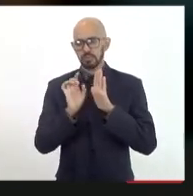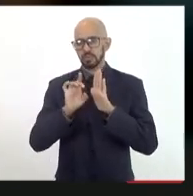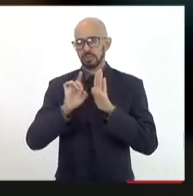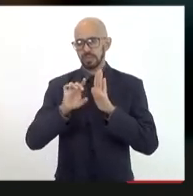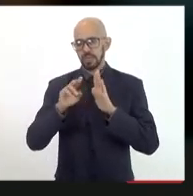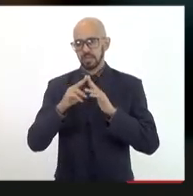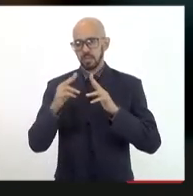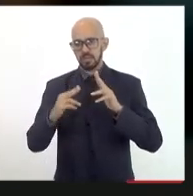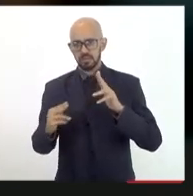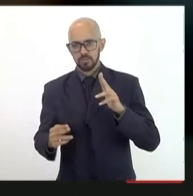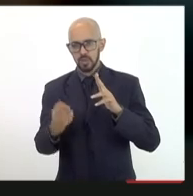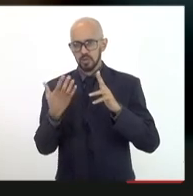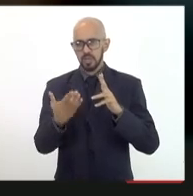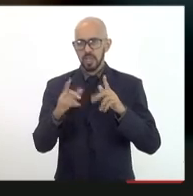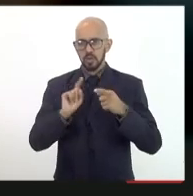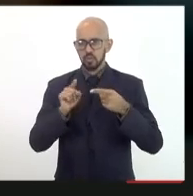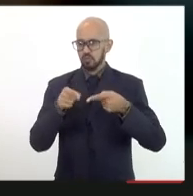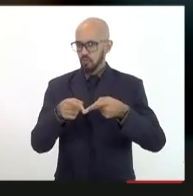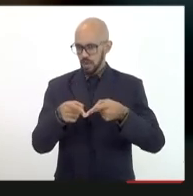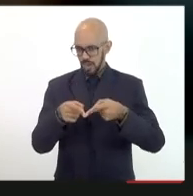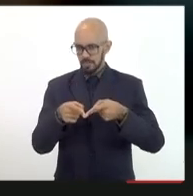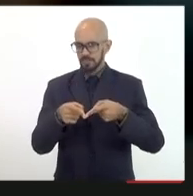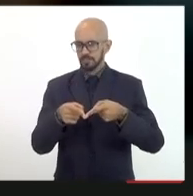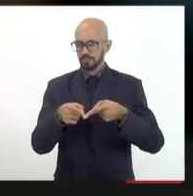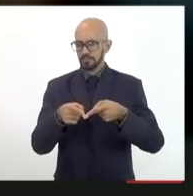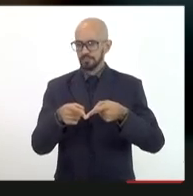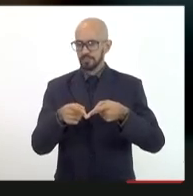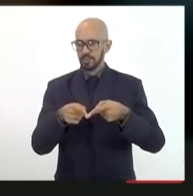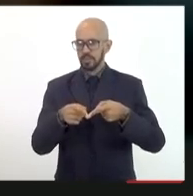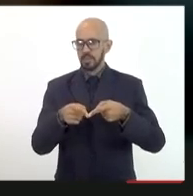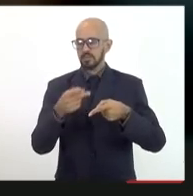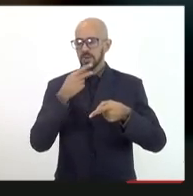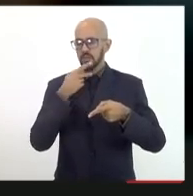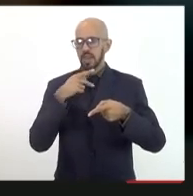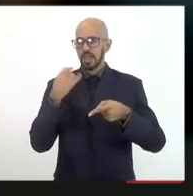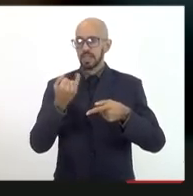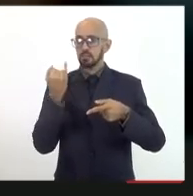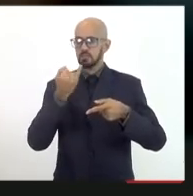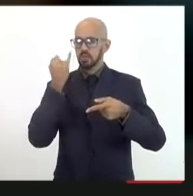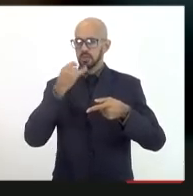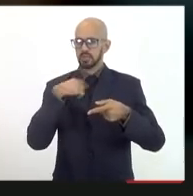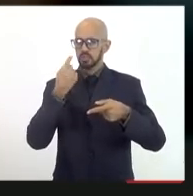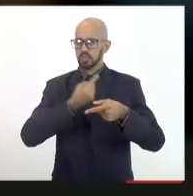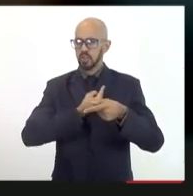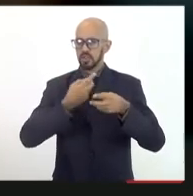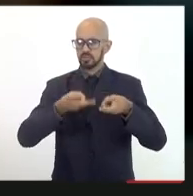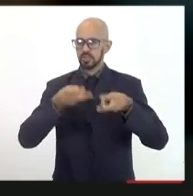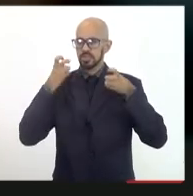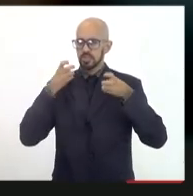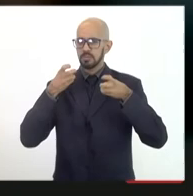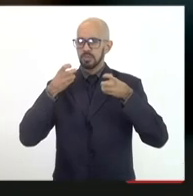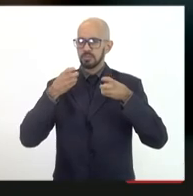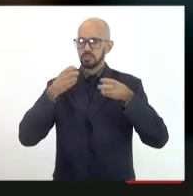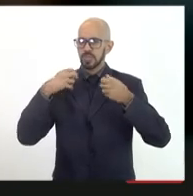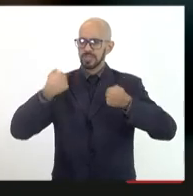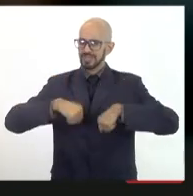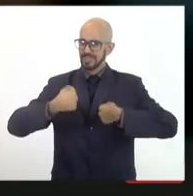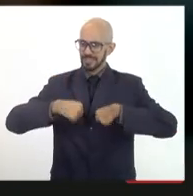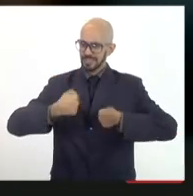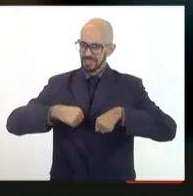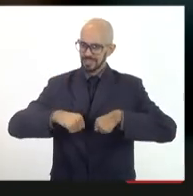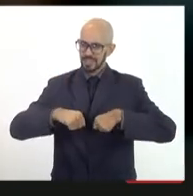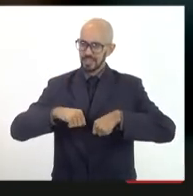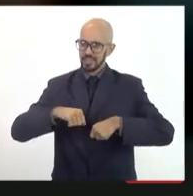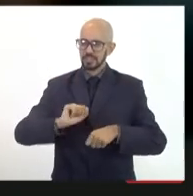e eu vou contar isso só para dizer que é muito importante que nós identifiquemos as vocações e aquilo que vai